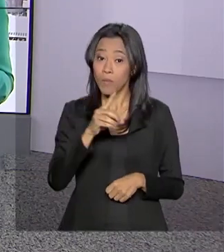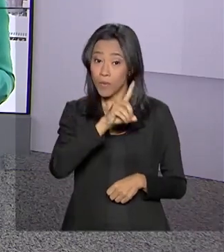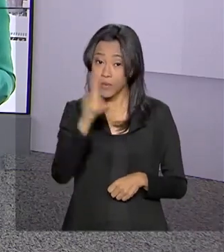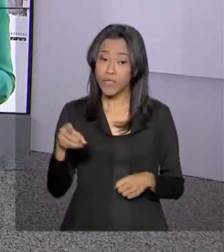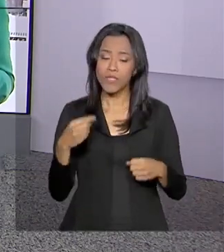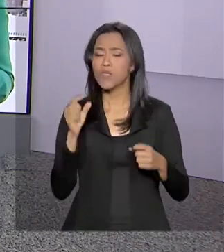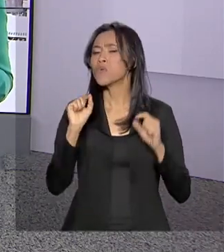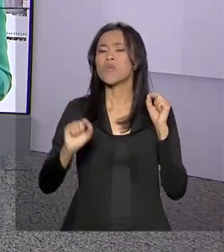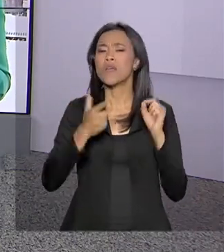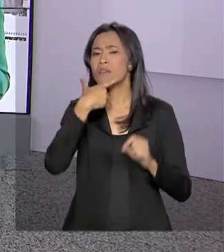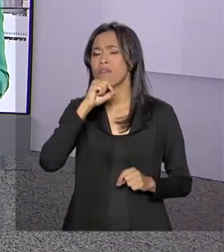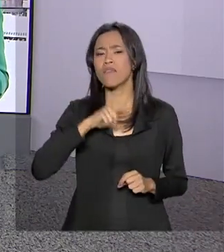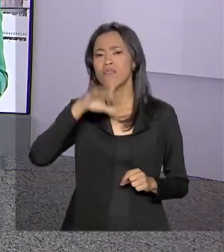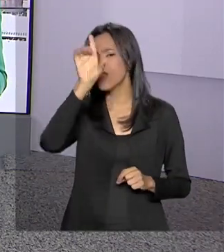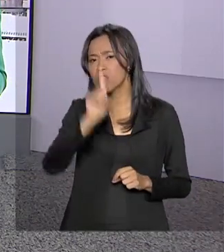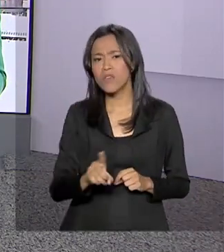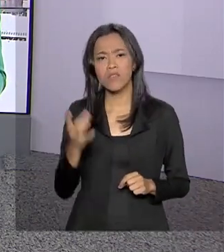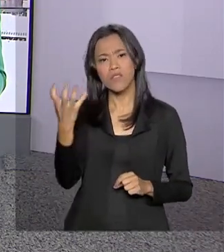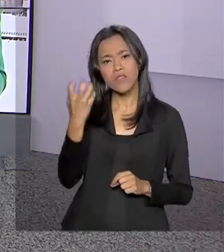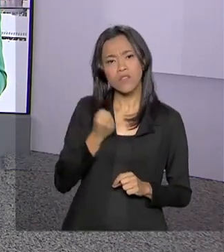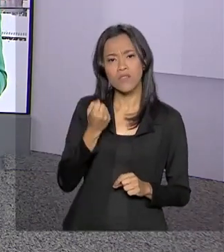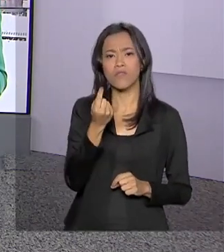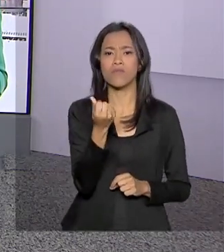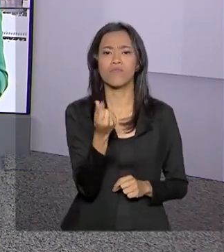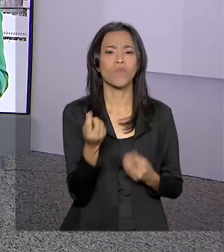para você. Quem é que tem direito a receber esse benefício?